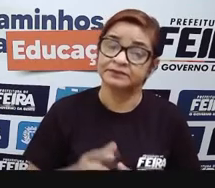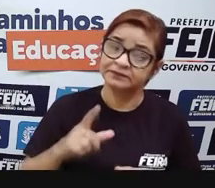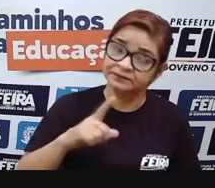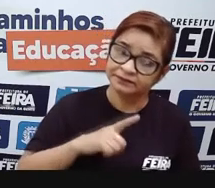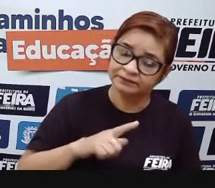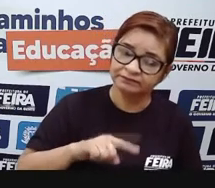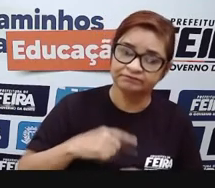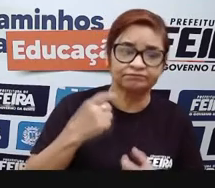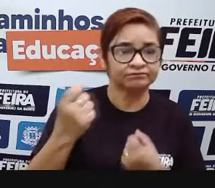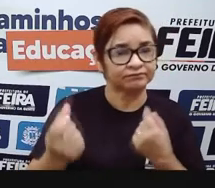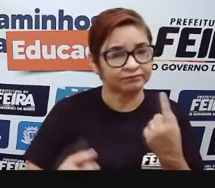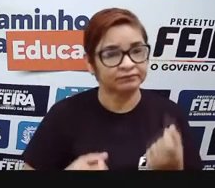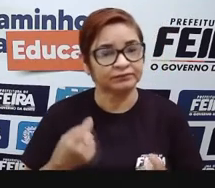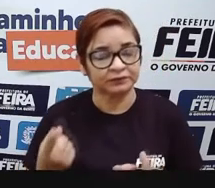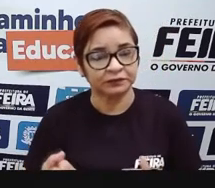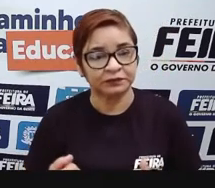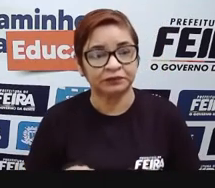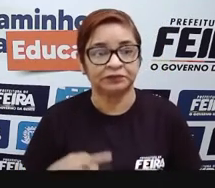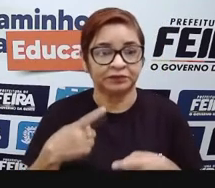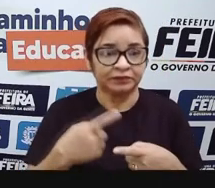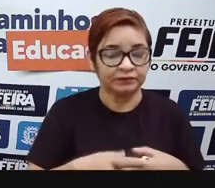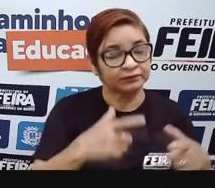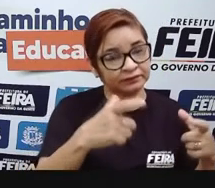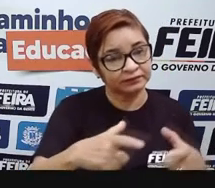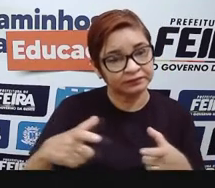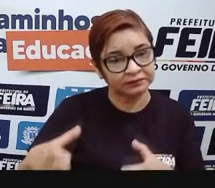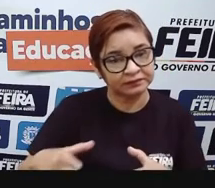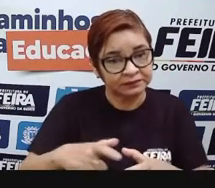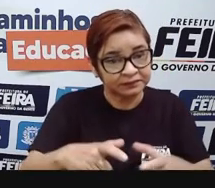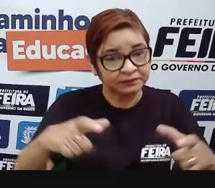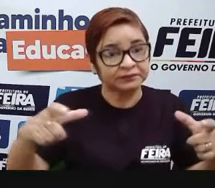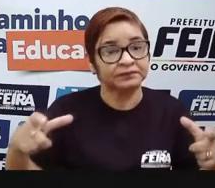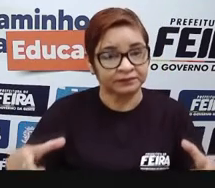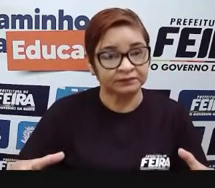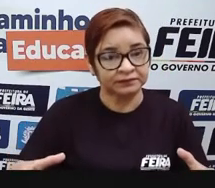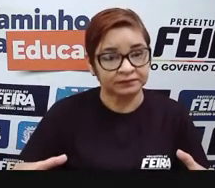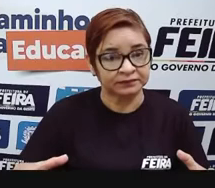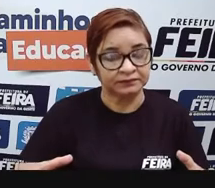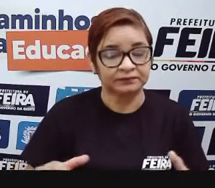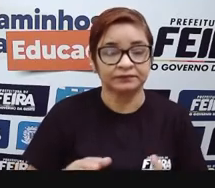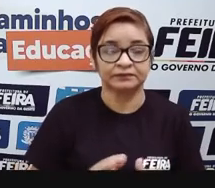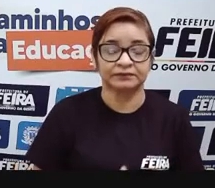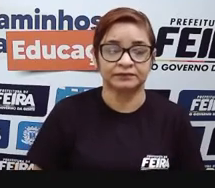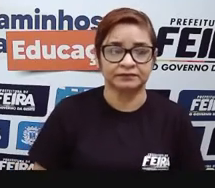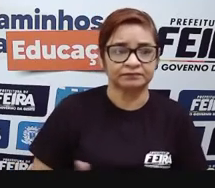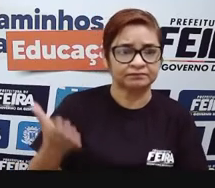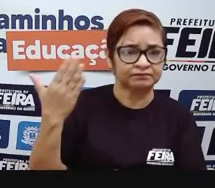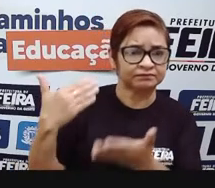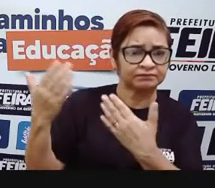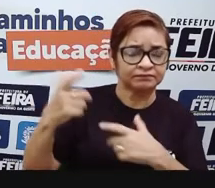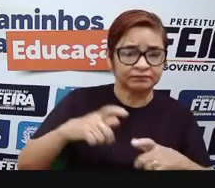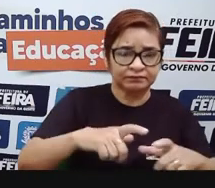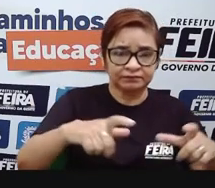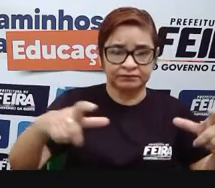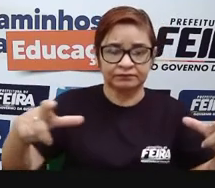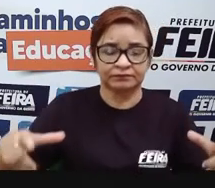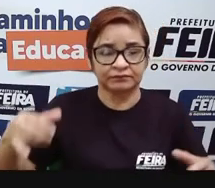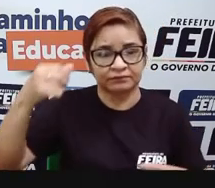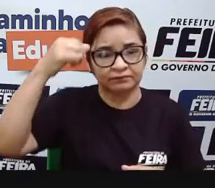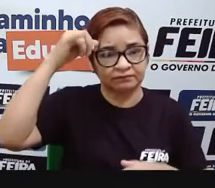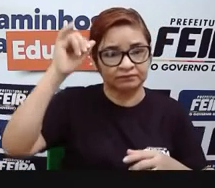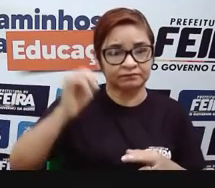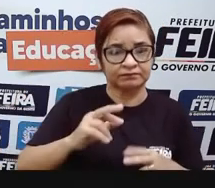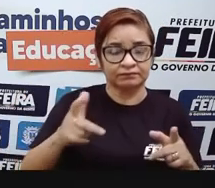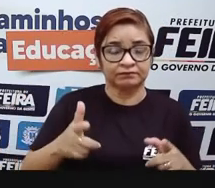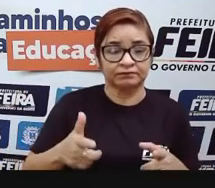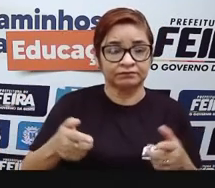como no começo, né? Eu contei até a história do campo do gado, né? Onde se comercializava o gado. E hoje a gente não tem